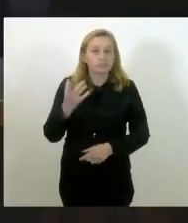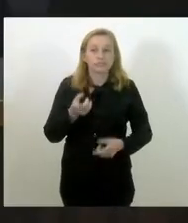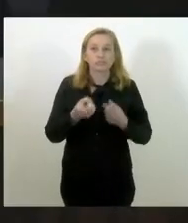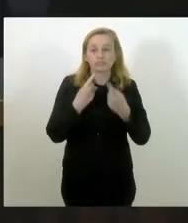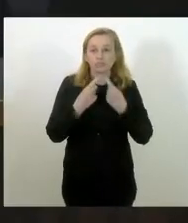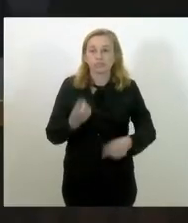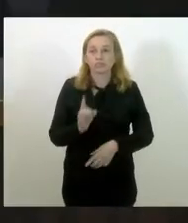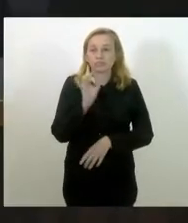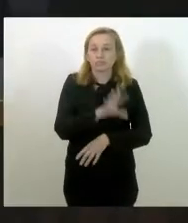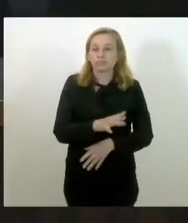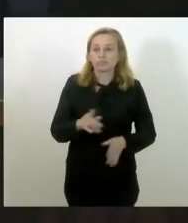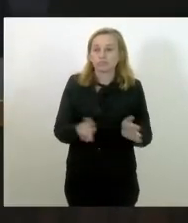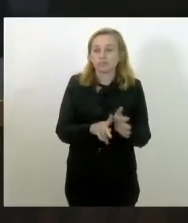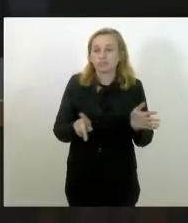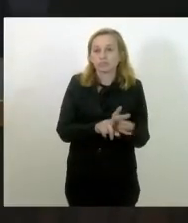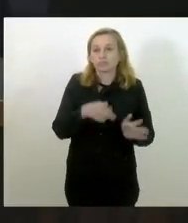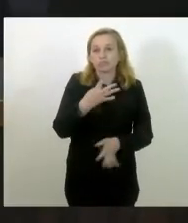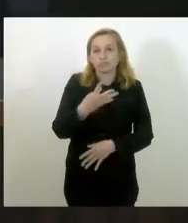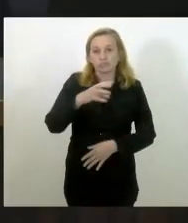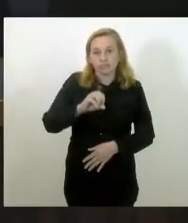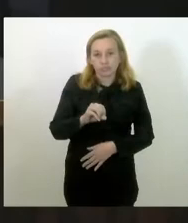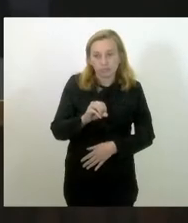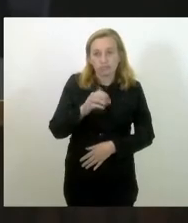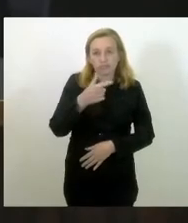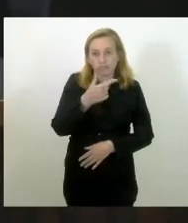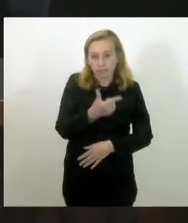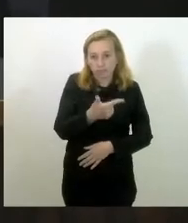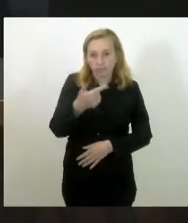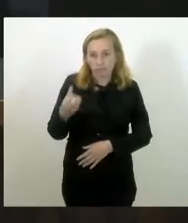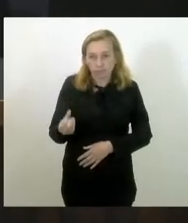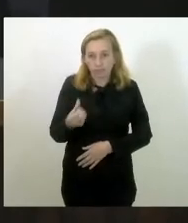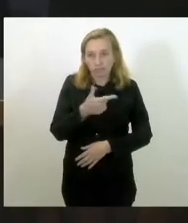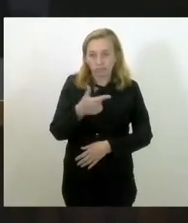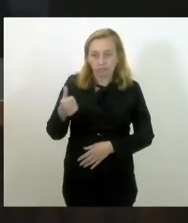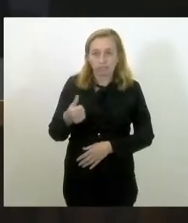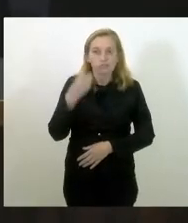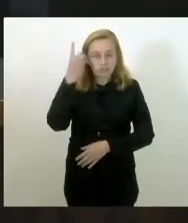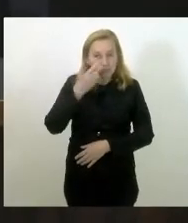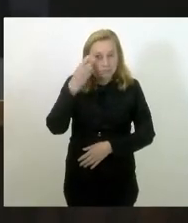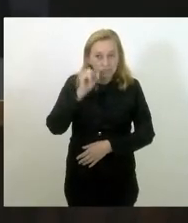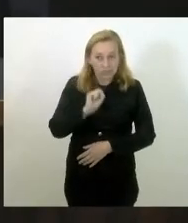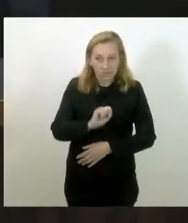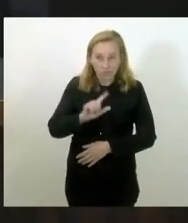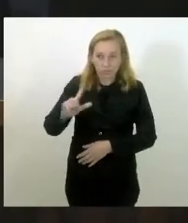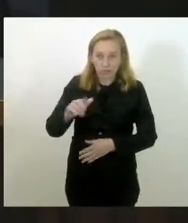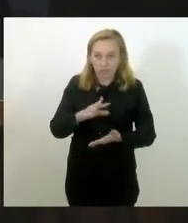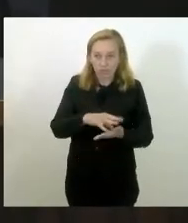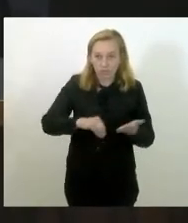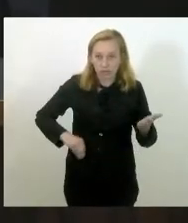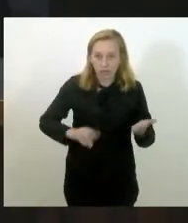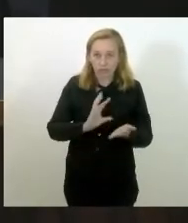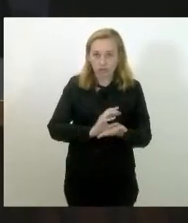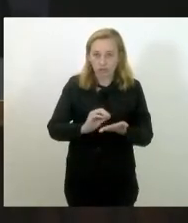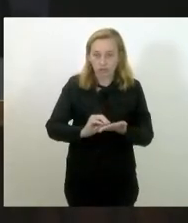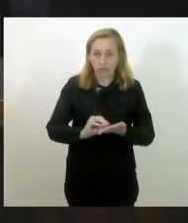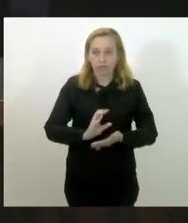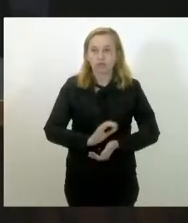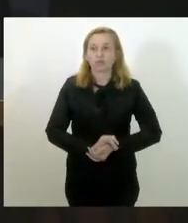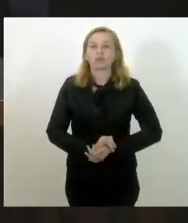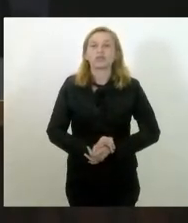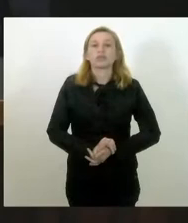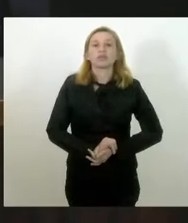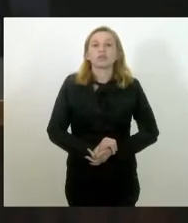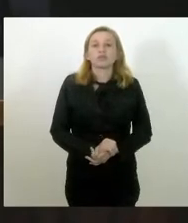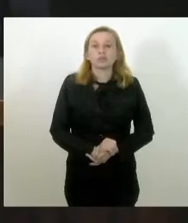urgência a discussão do governo de lei 4026, de 21, de autoria do deputado Samuel Malafaia, pedido para retirar de pauta, pedido do